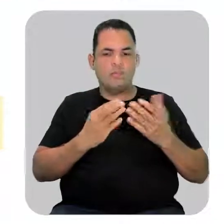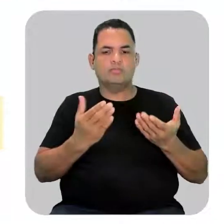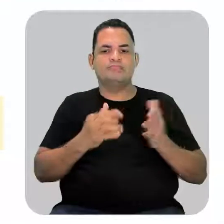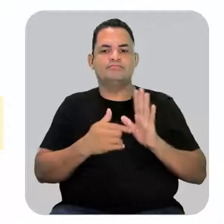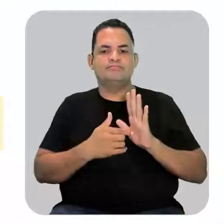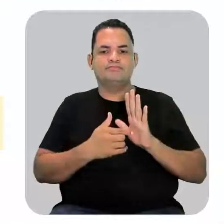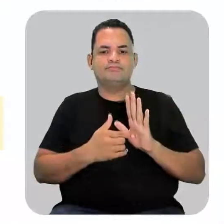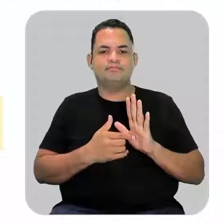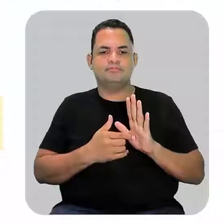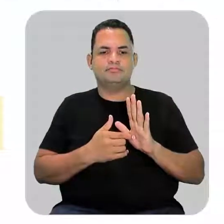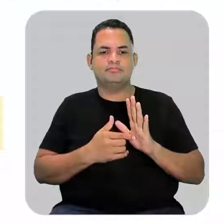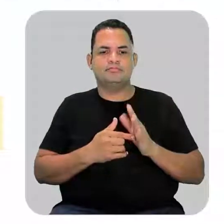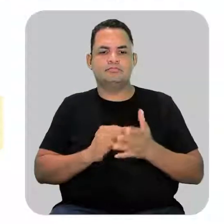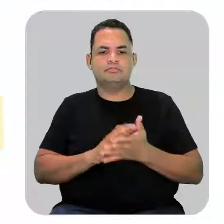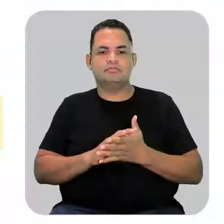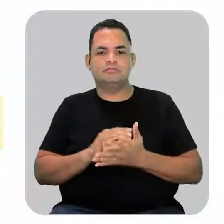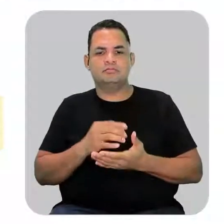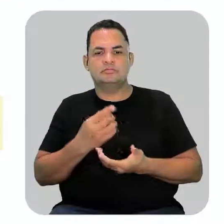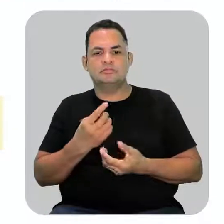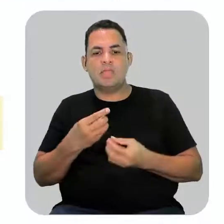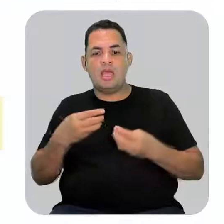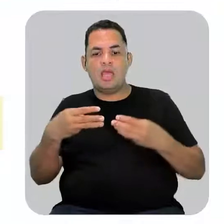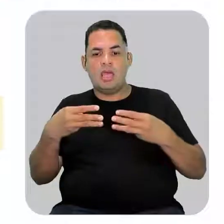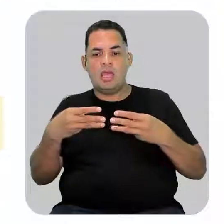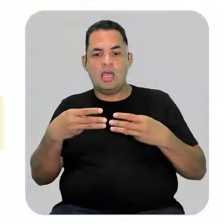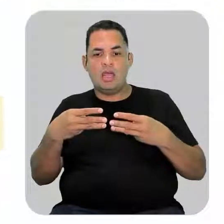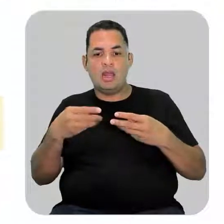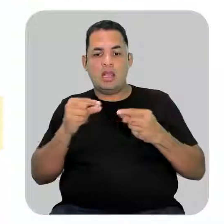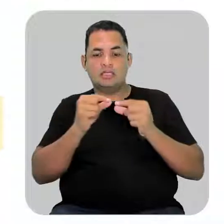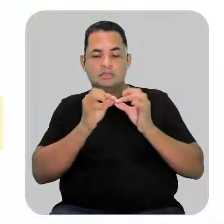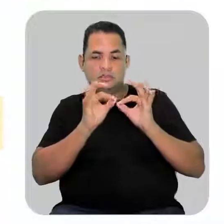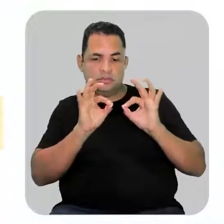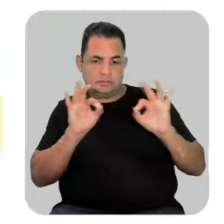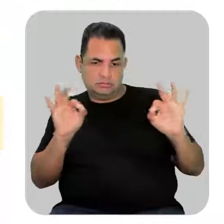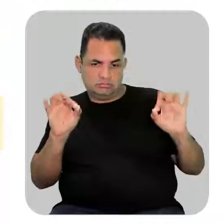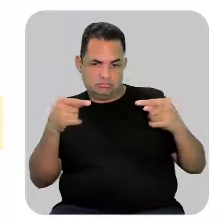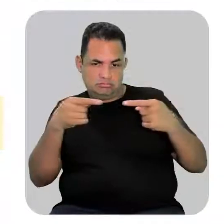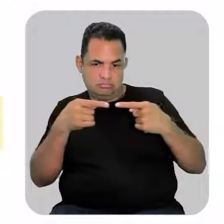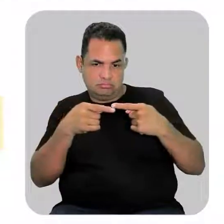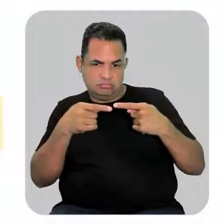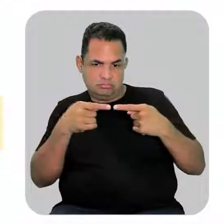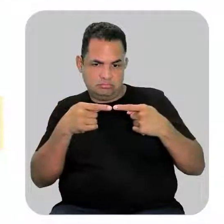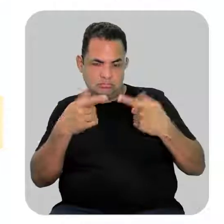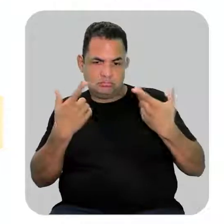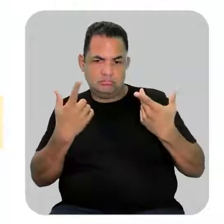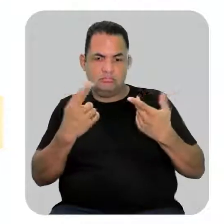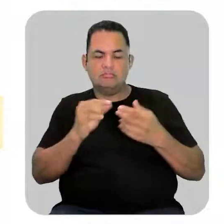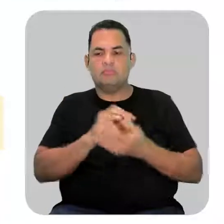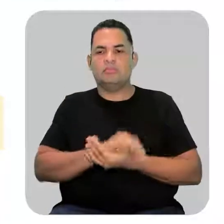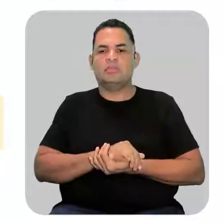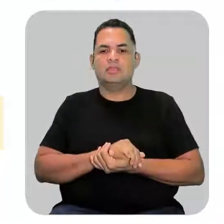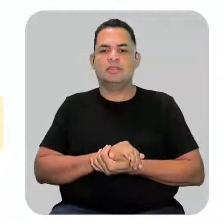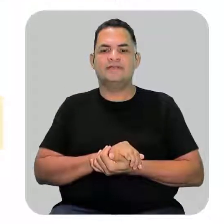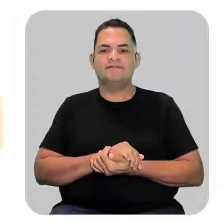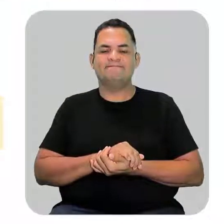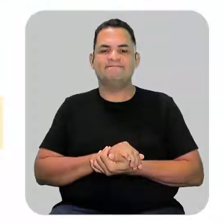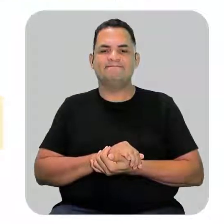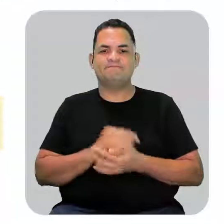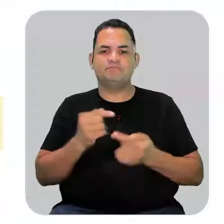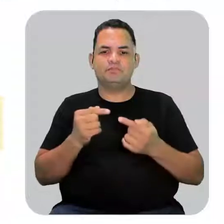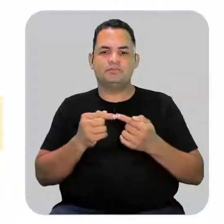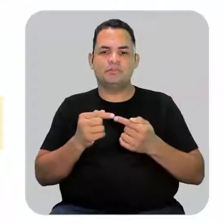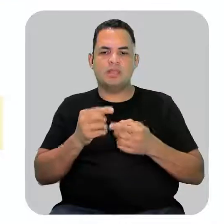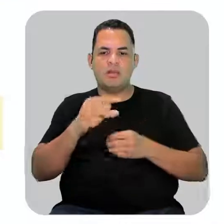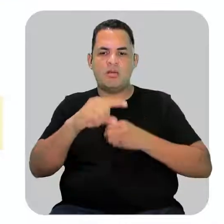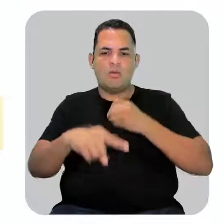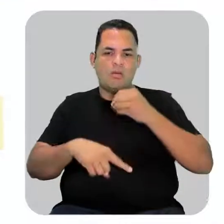apresenta somente ligação simples. Uma única ligação entre